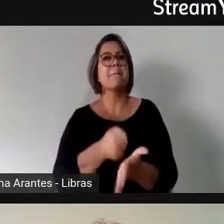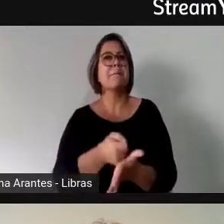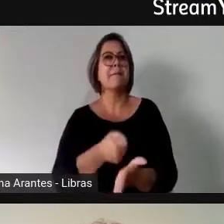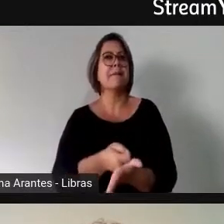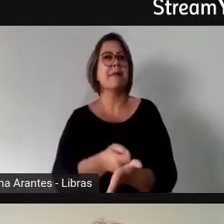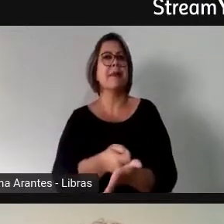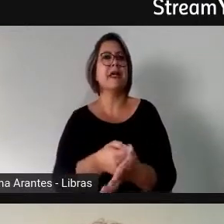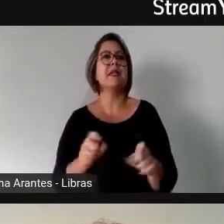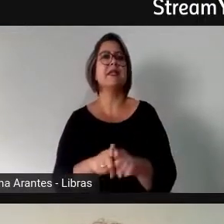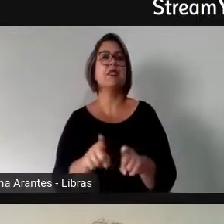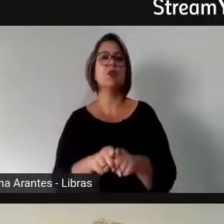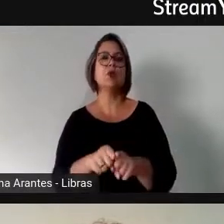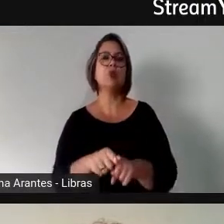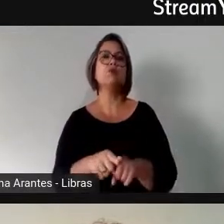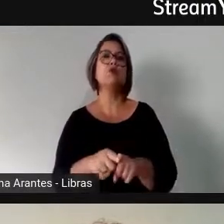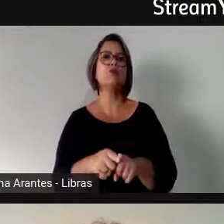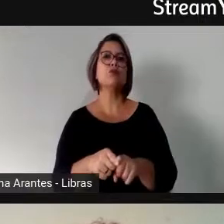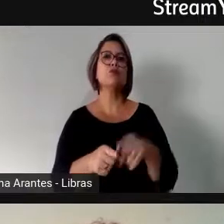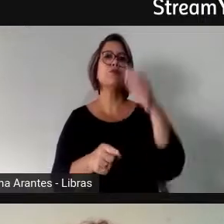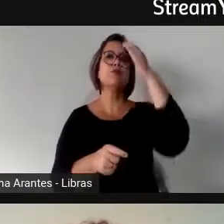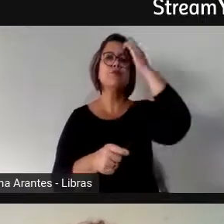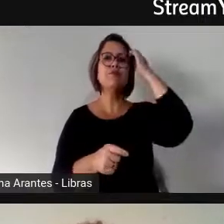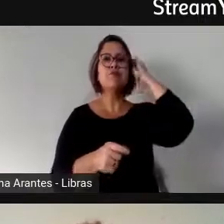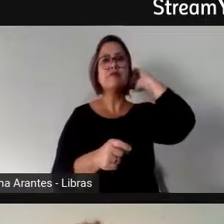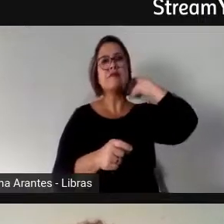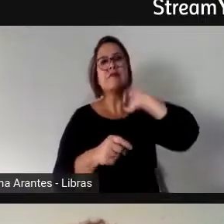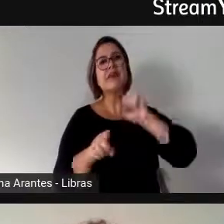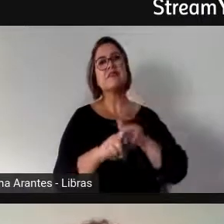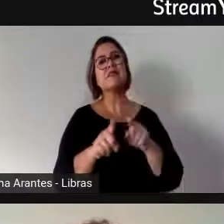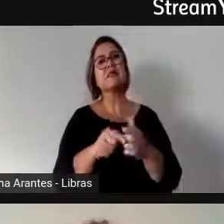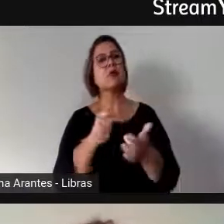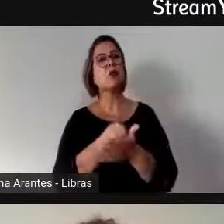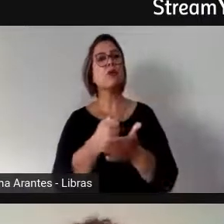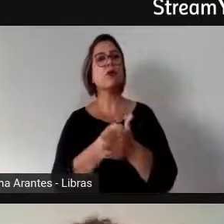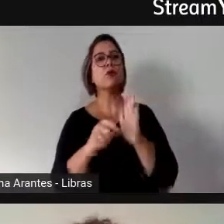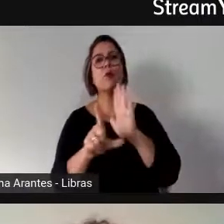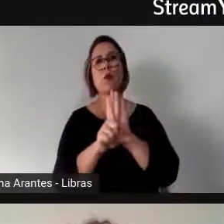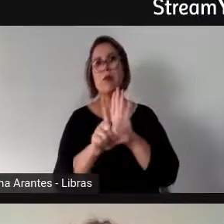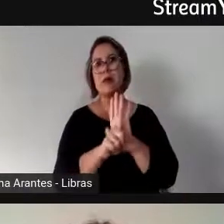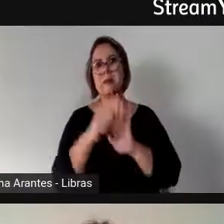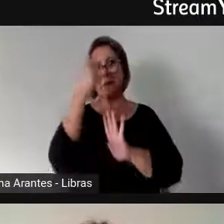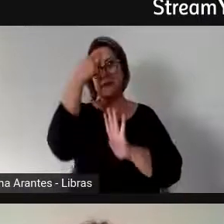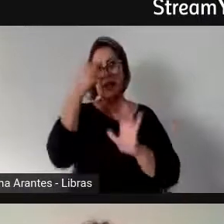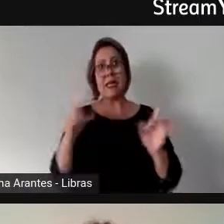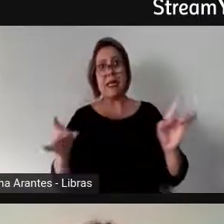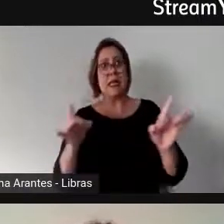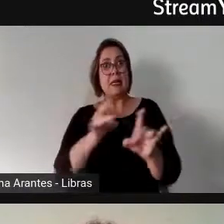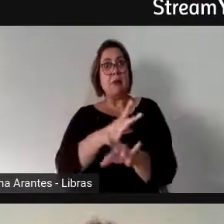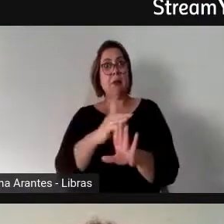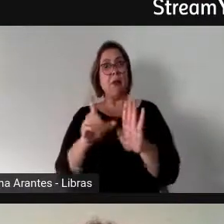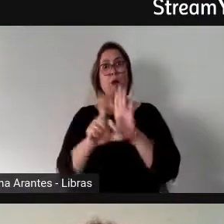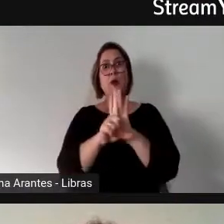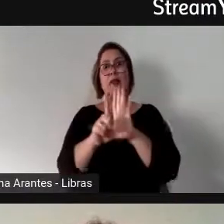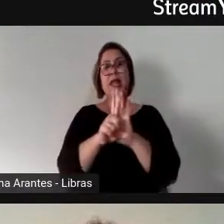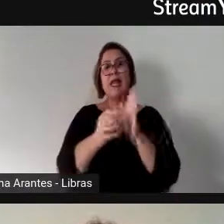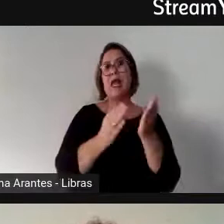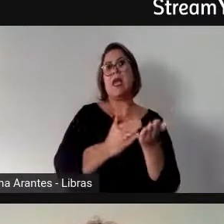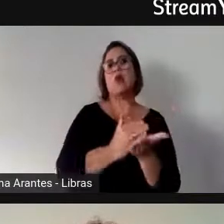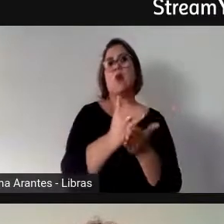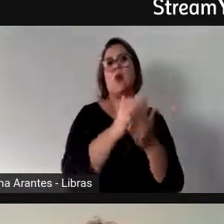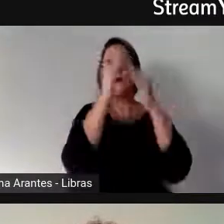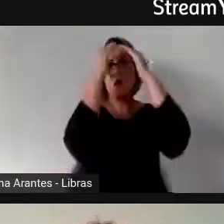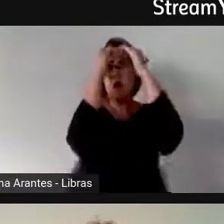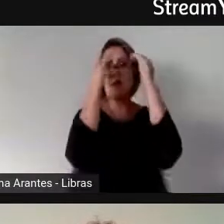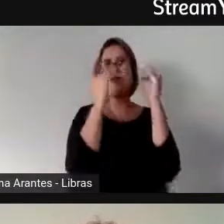tribunal fizesse cumprir a lei, a lei não nasceu já com sanção, foi por